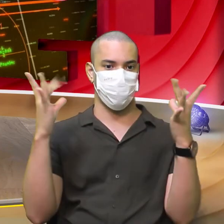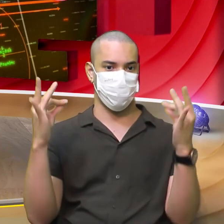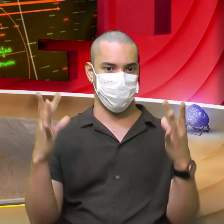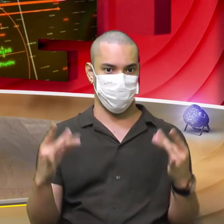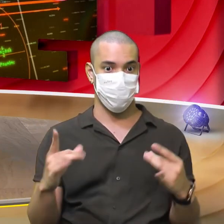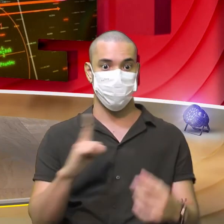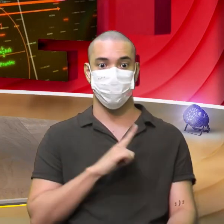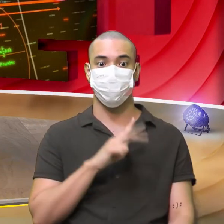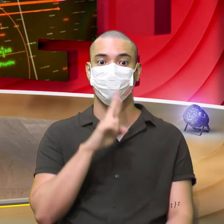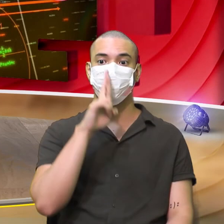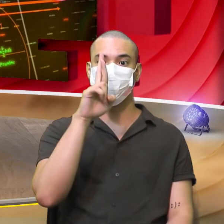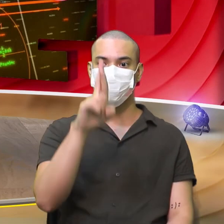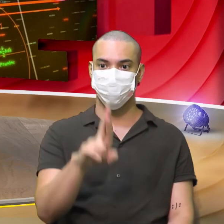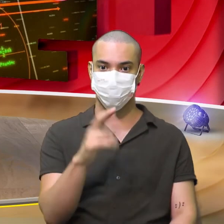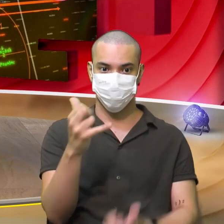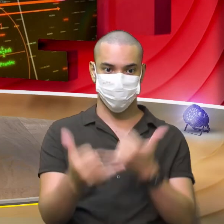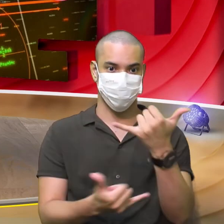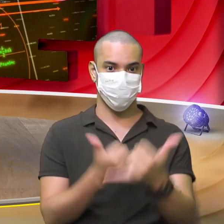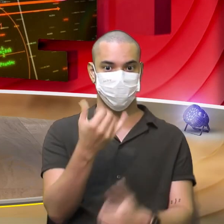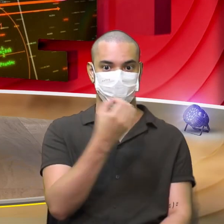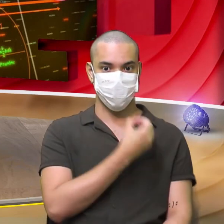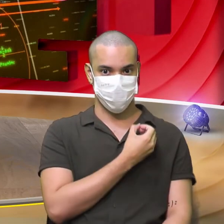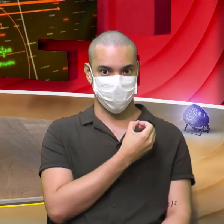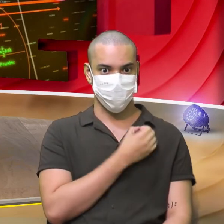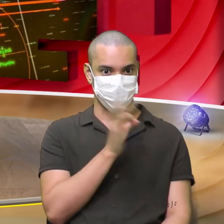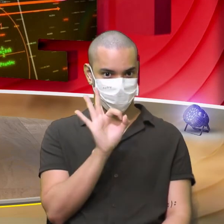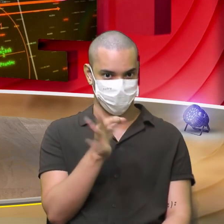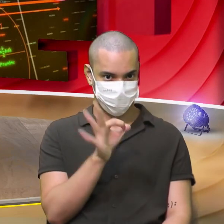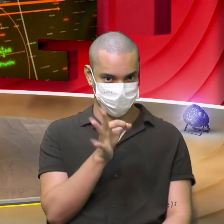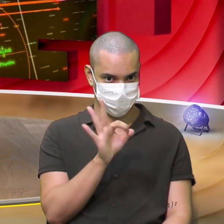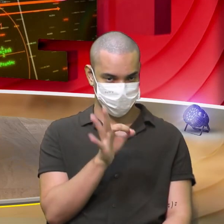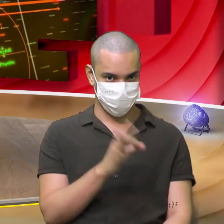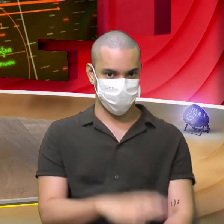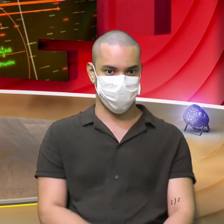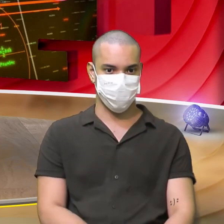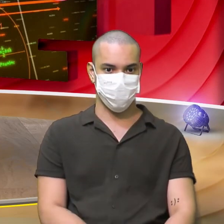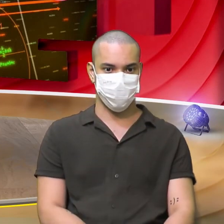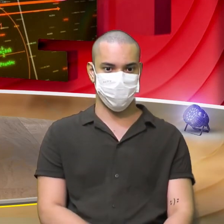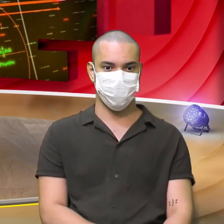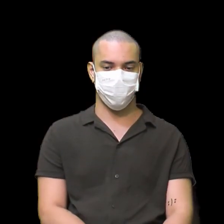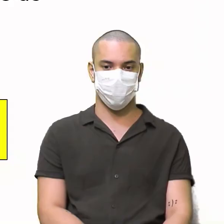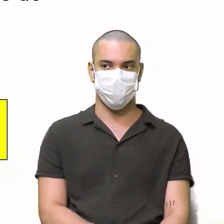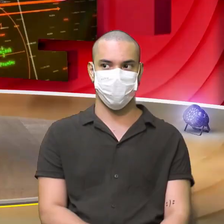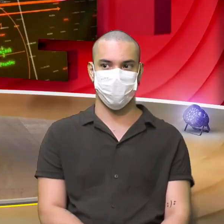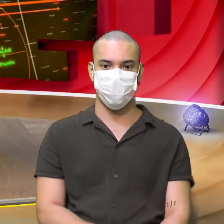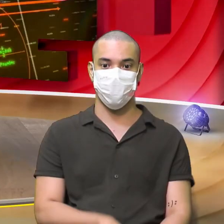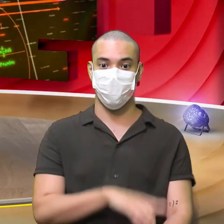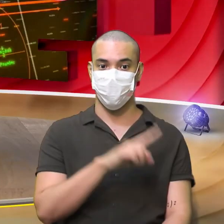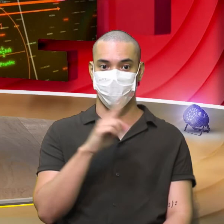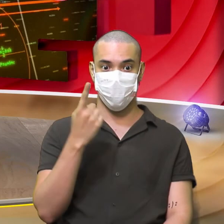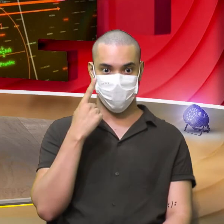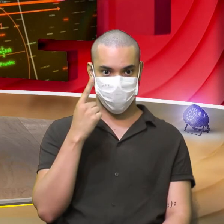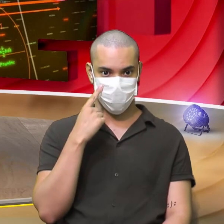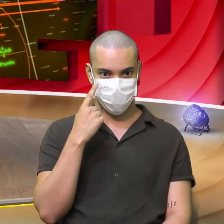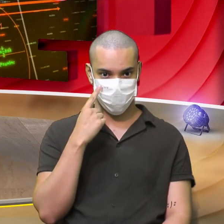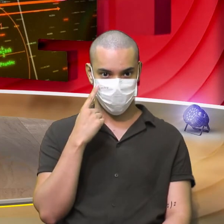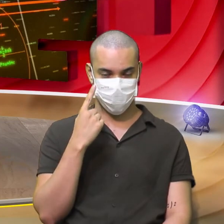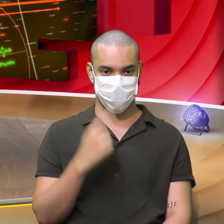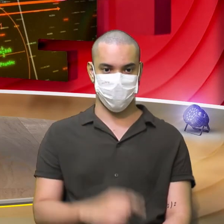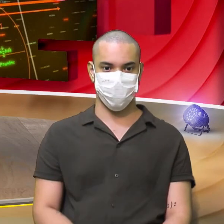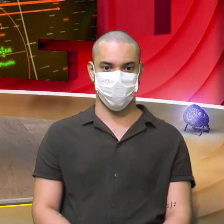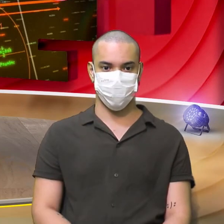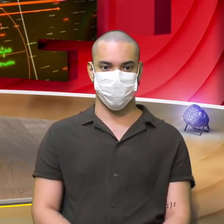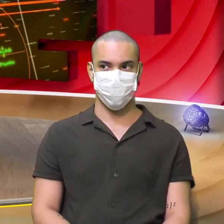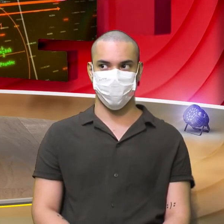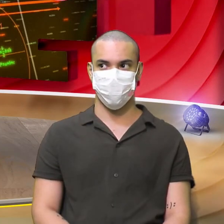temos a resposta Do Brincando com os Números Lembra lá na aula Tem o Brincando com os Números Se liga na telinha Olha lá Vamos lá Espera aí Que a gente